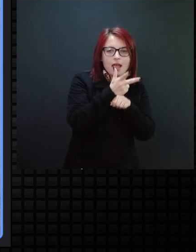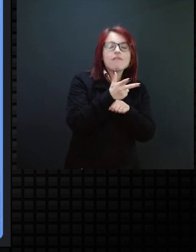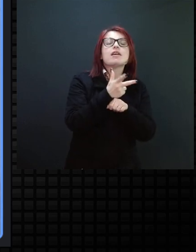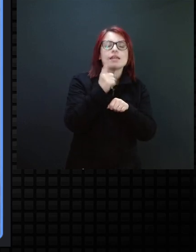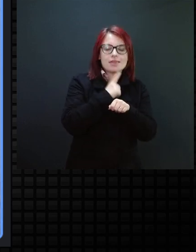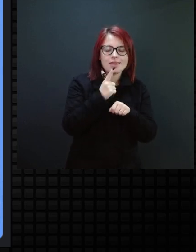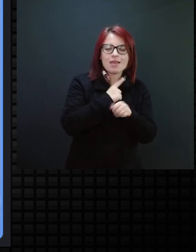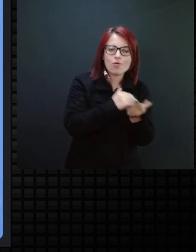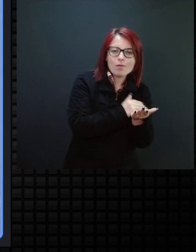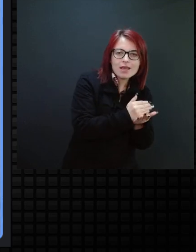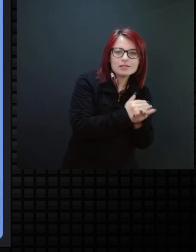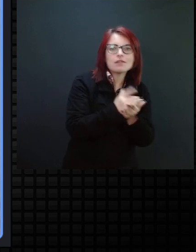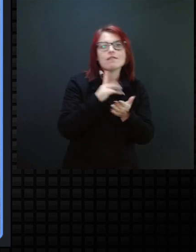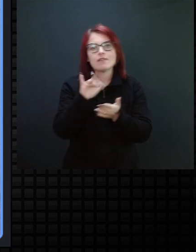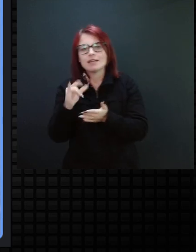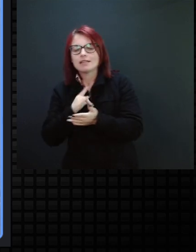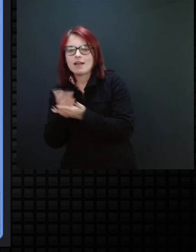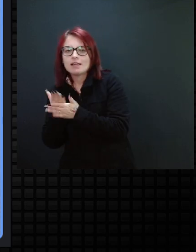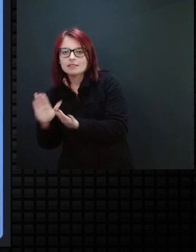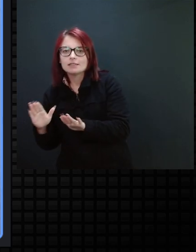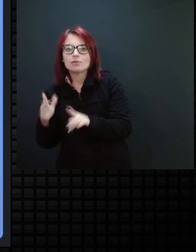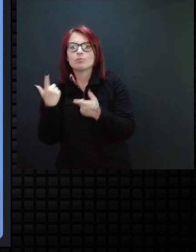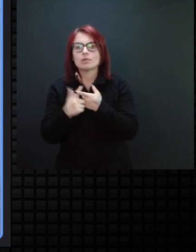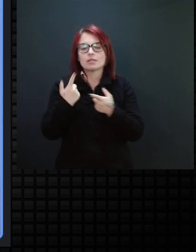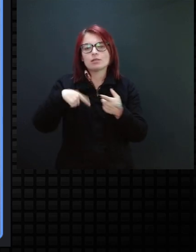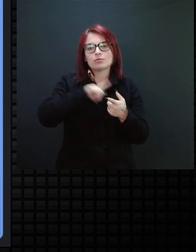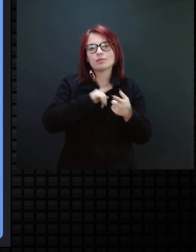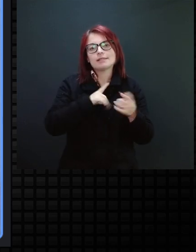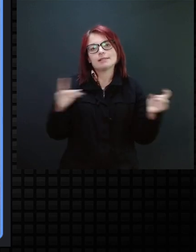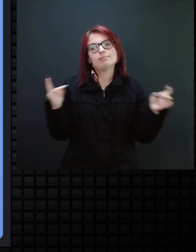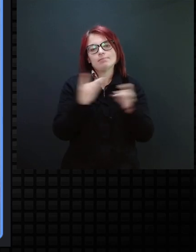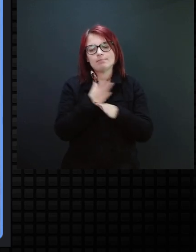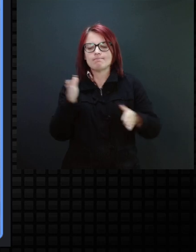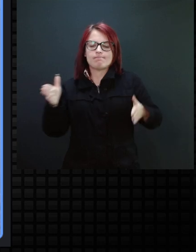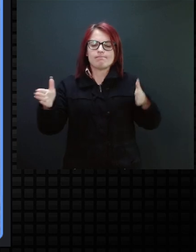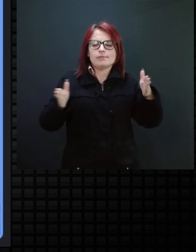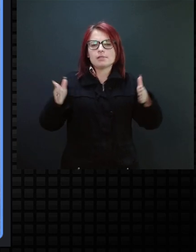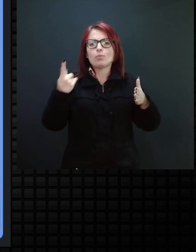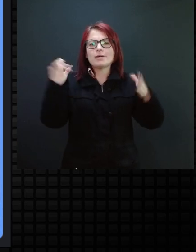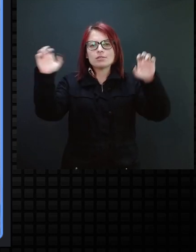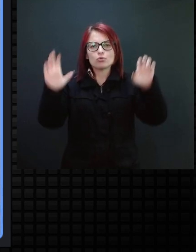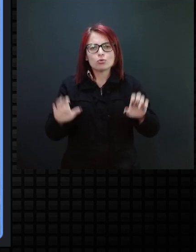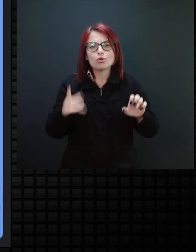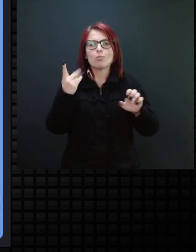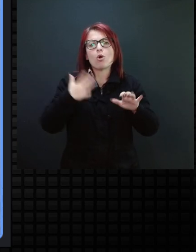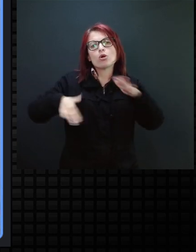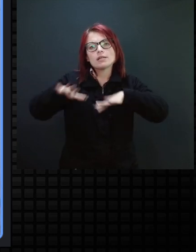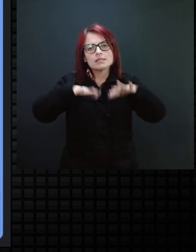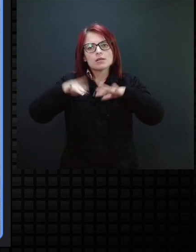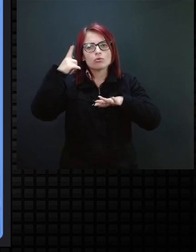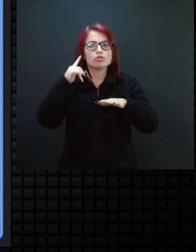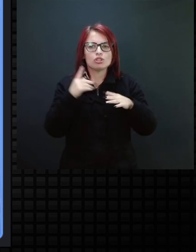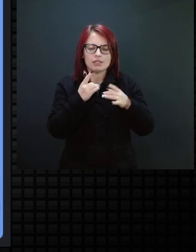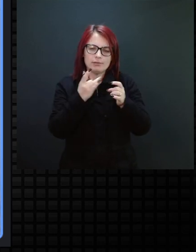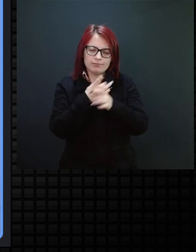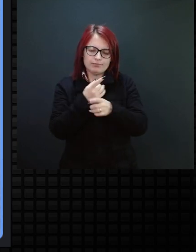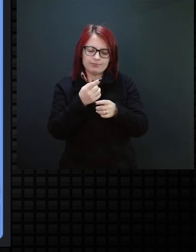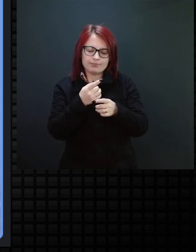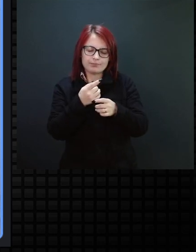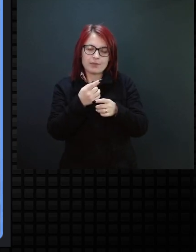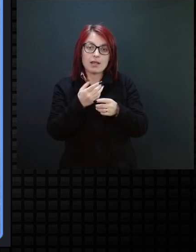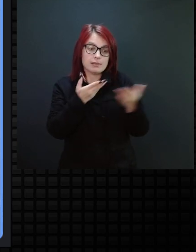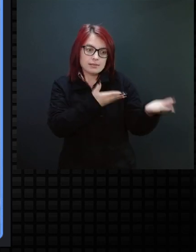um fim a tal horário em que a gente está dentro de uma estrutura, uma organização do nosso dia. E para essa